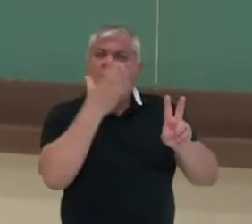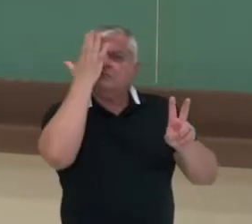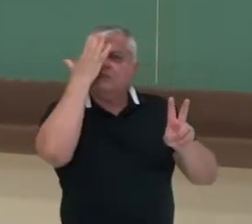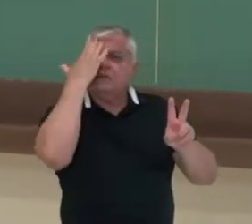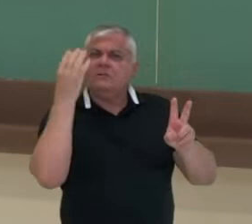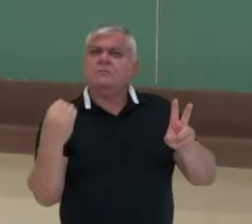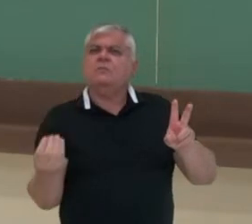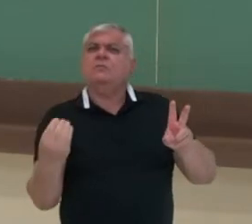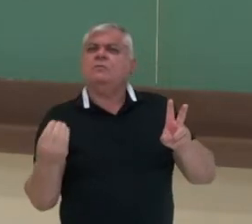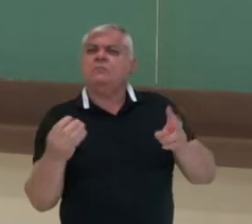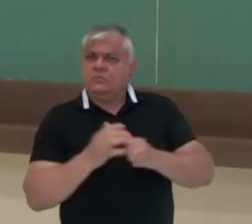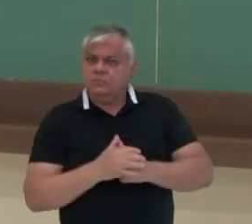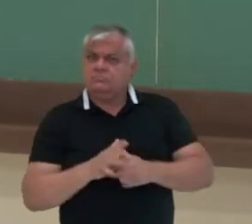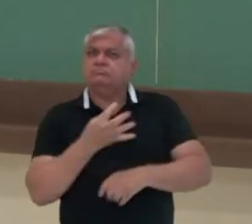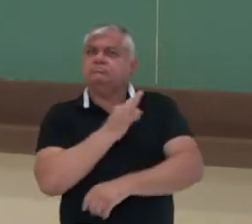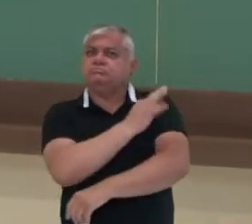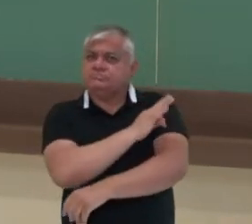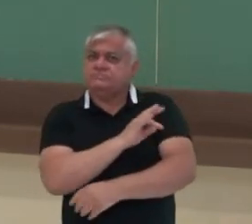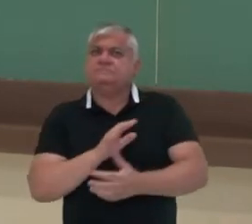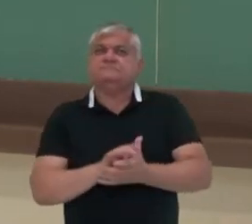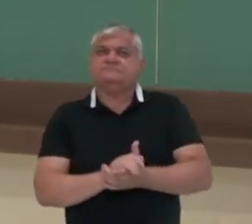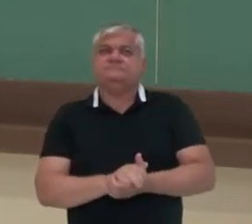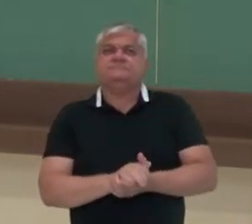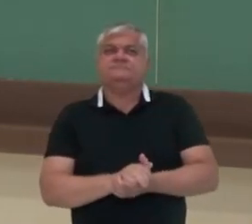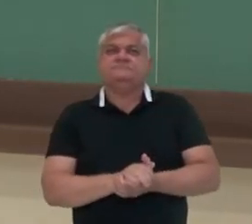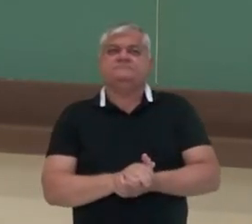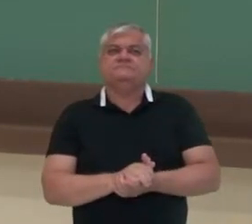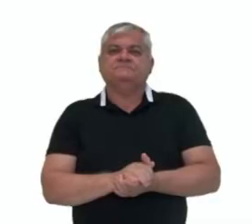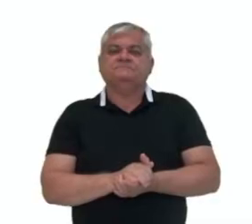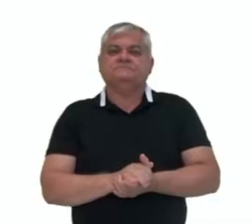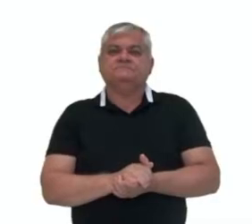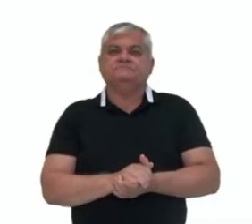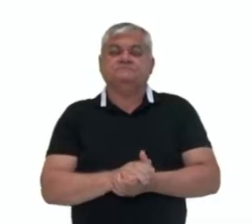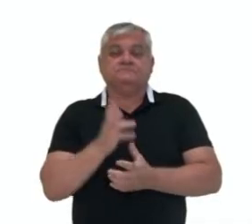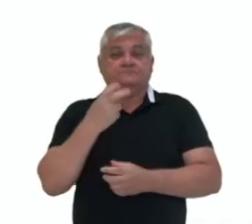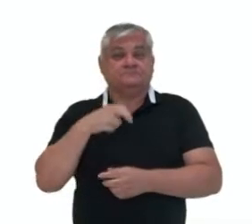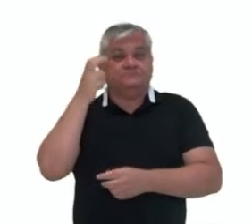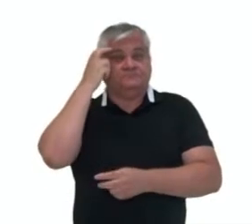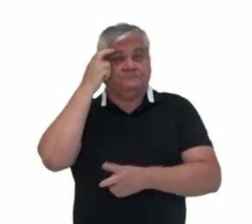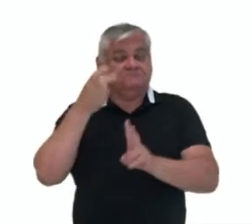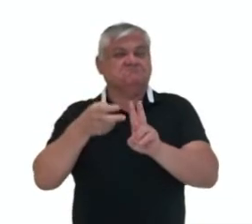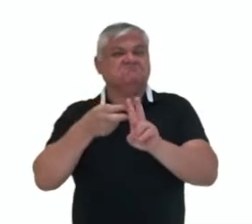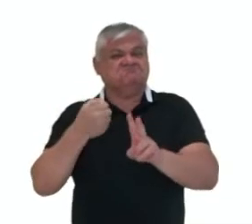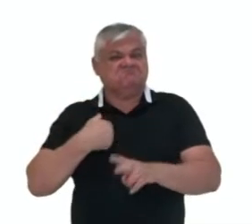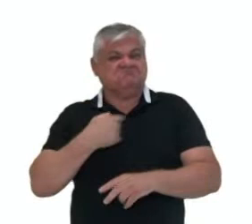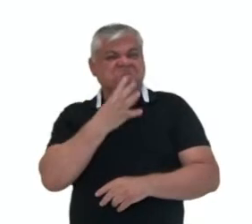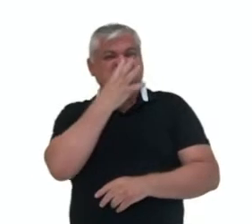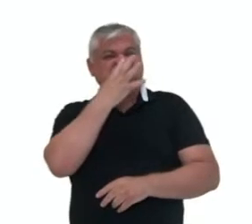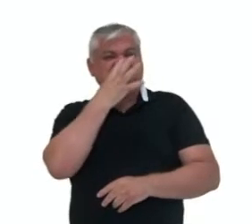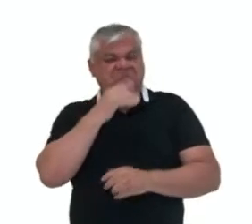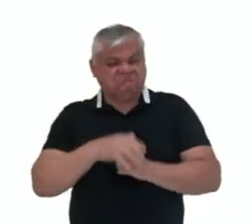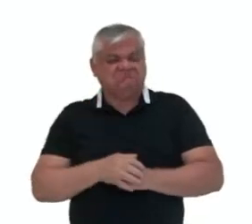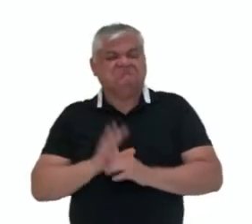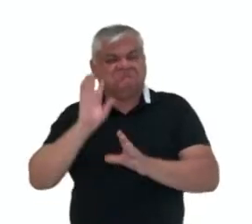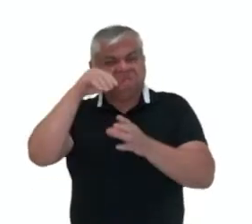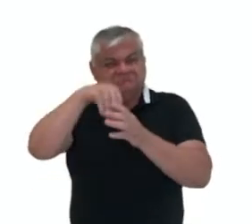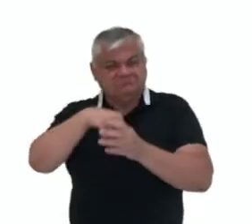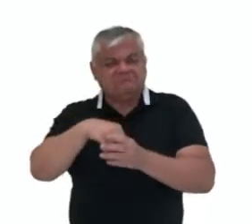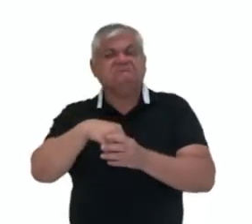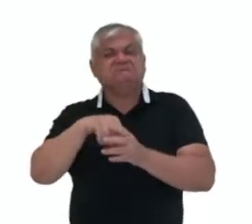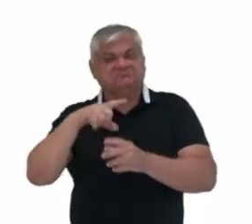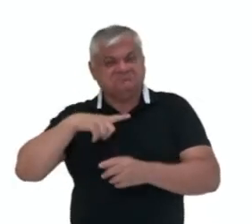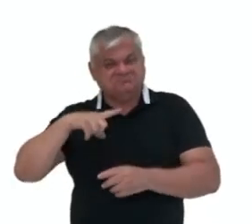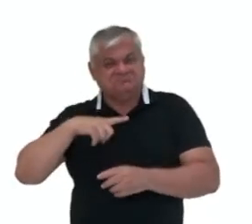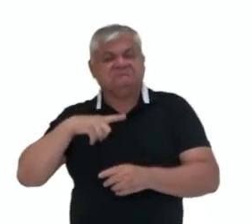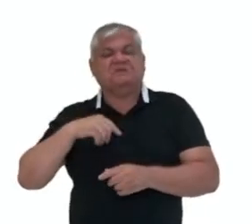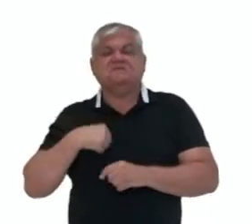essa técnica de adubo. A cultura indígena é impressionante. Ela está no nosso dia a dia, ela está nos hábitos, ela está